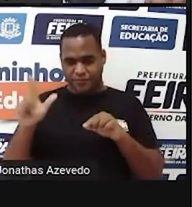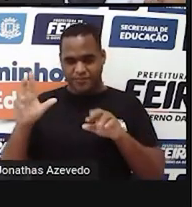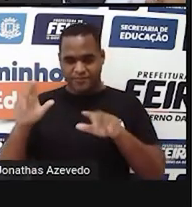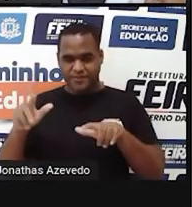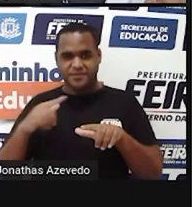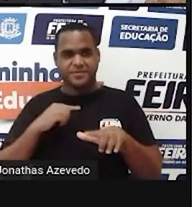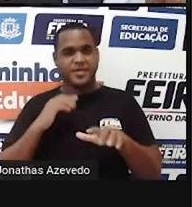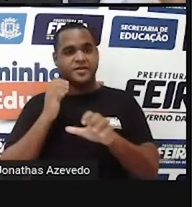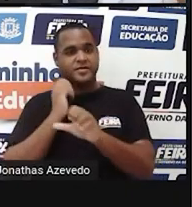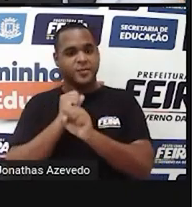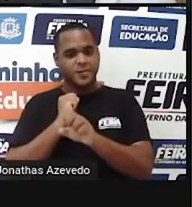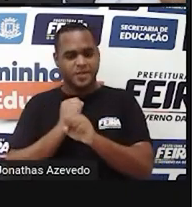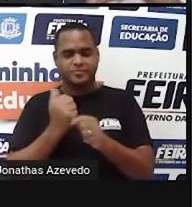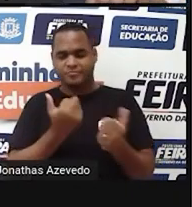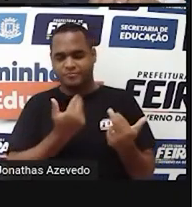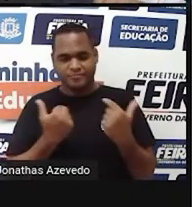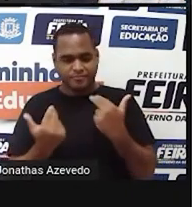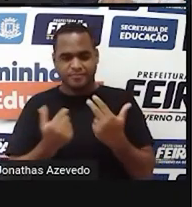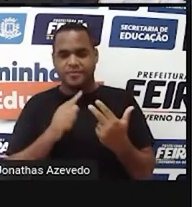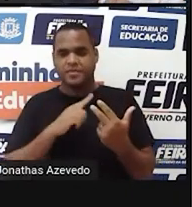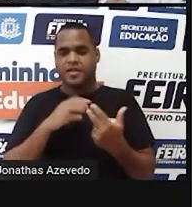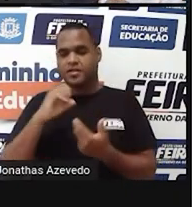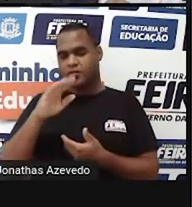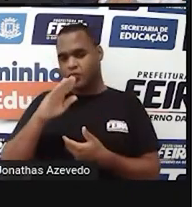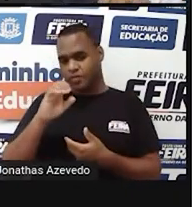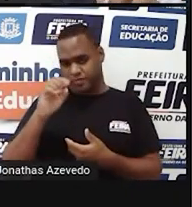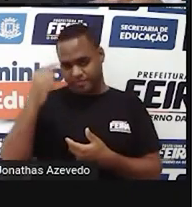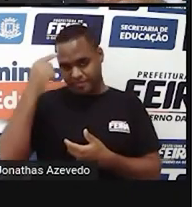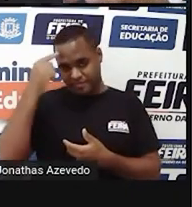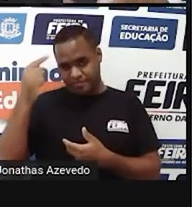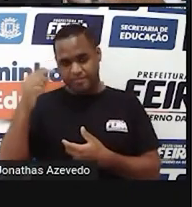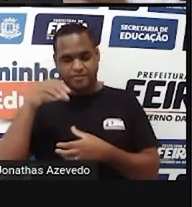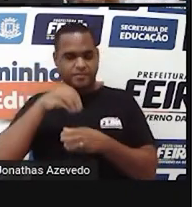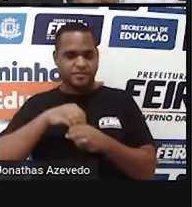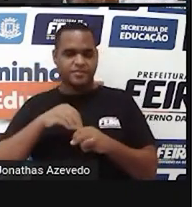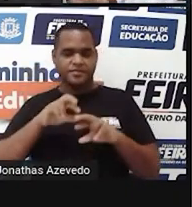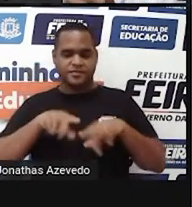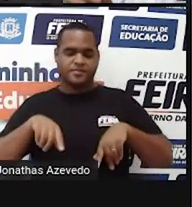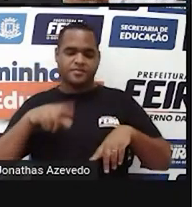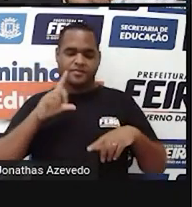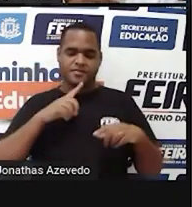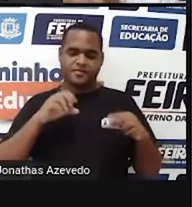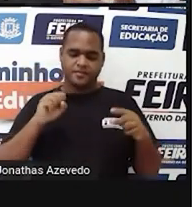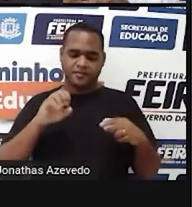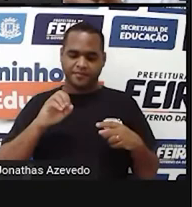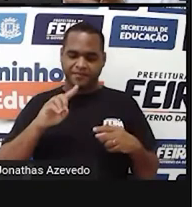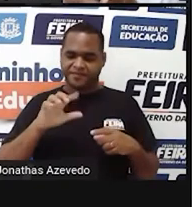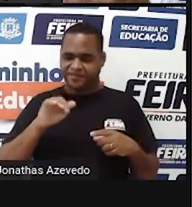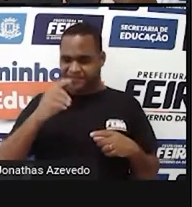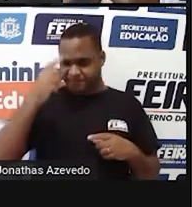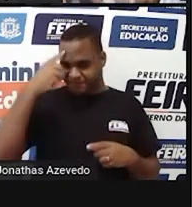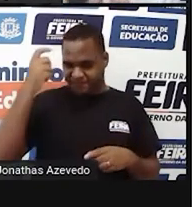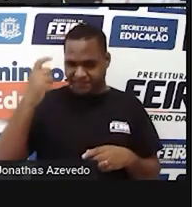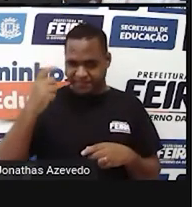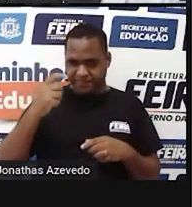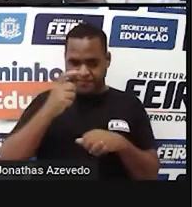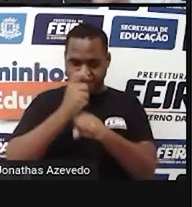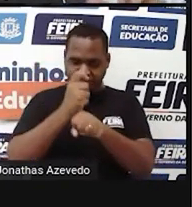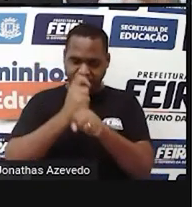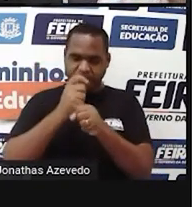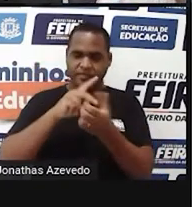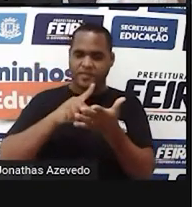de calcular é a mesma. Só que no cubo, como o cubo é um sólido geométrico que a gente chama de regular,